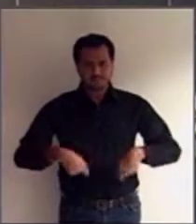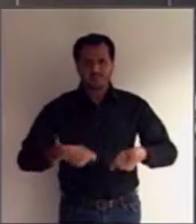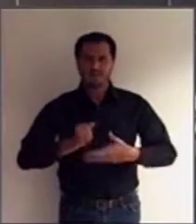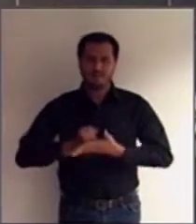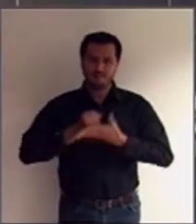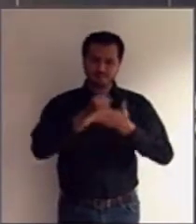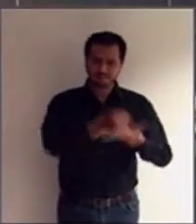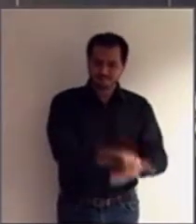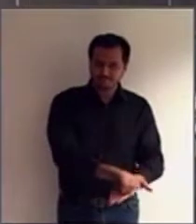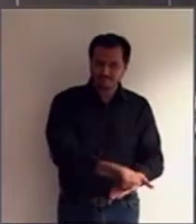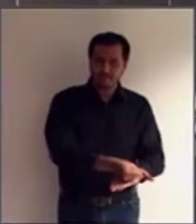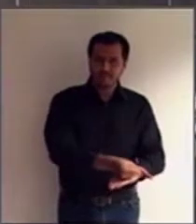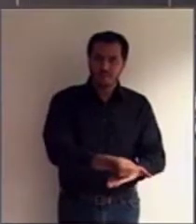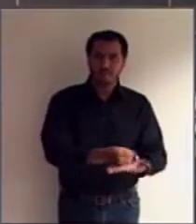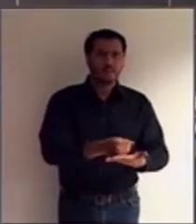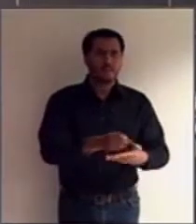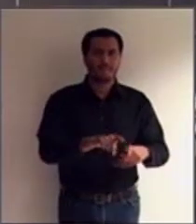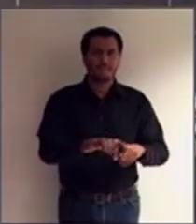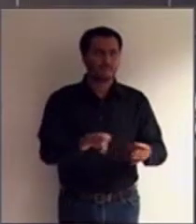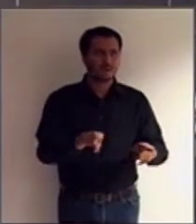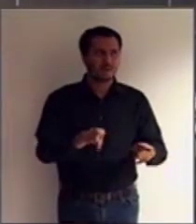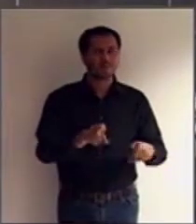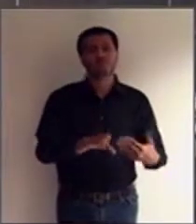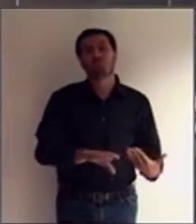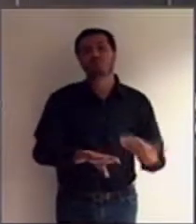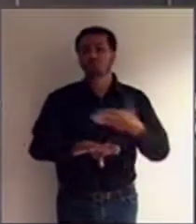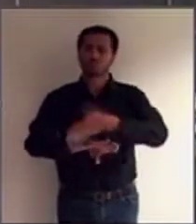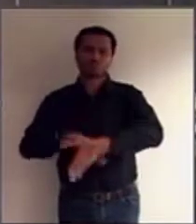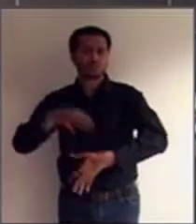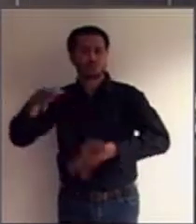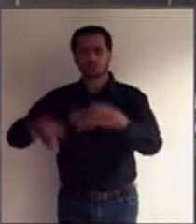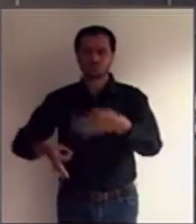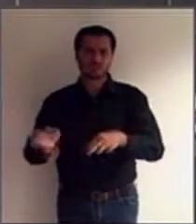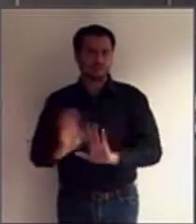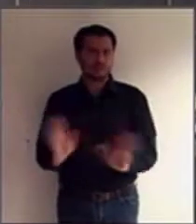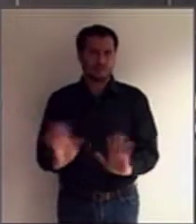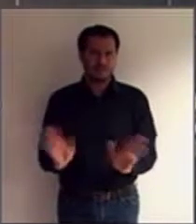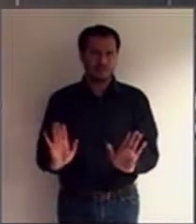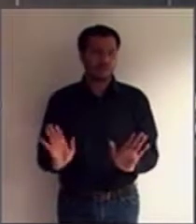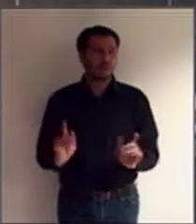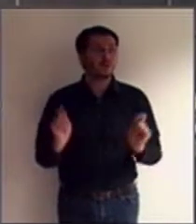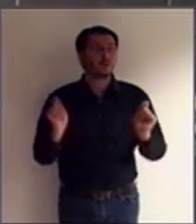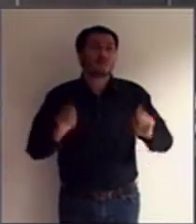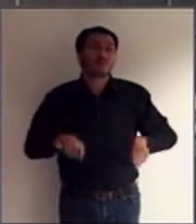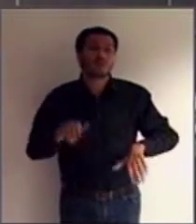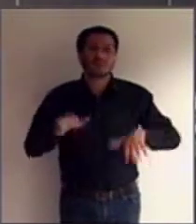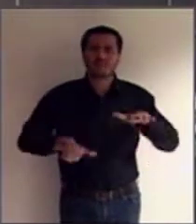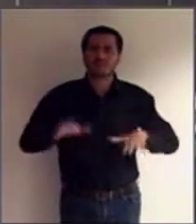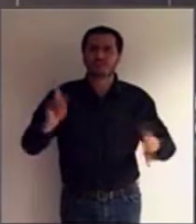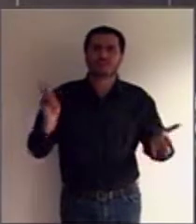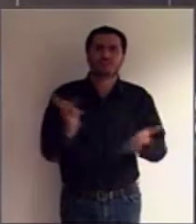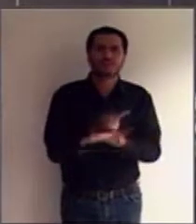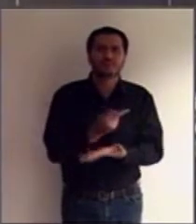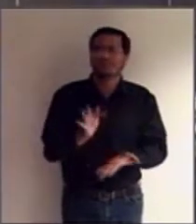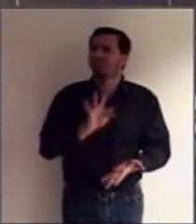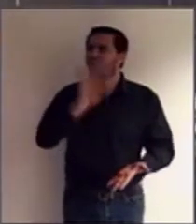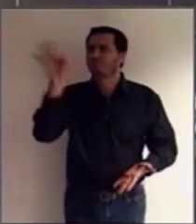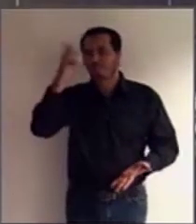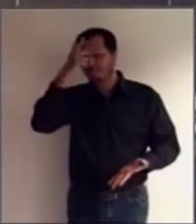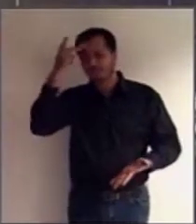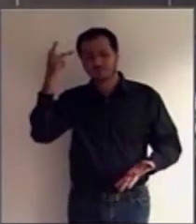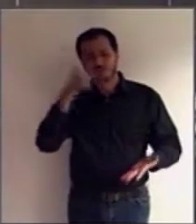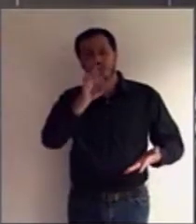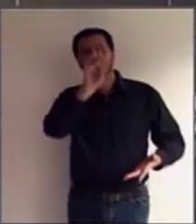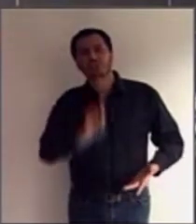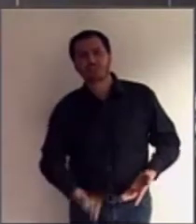vai até a interdição, não vai até o judiciário, pode ser uma pessoa que acabe sendo lesada nos seus